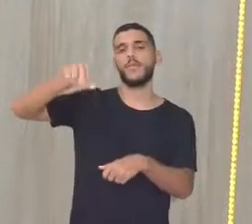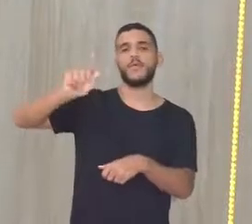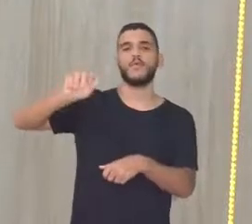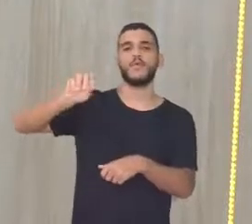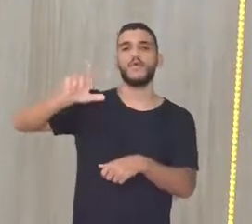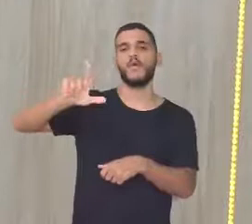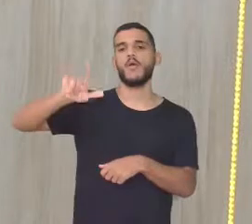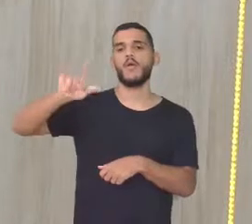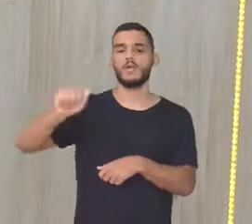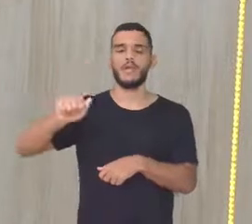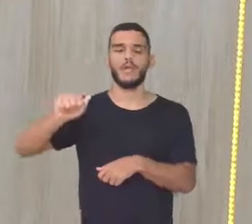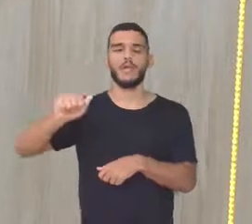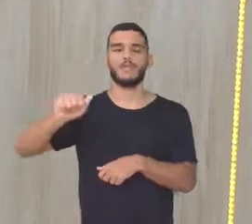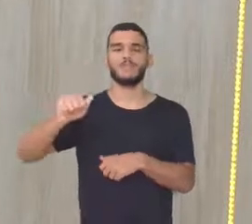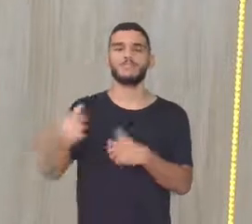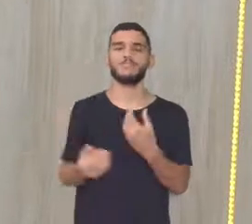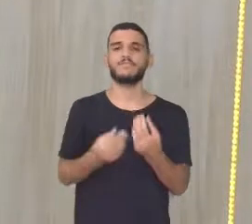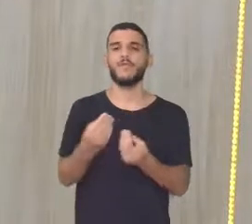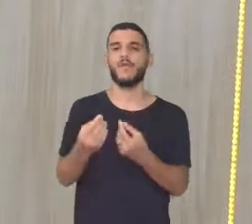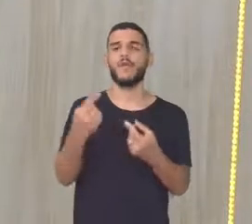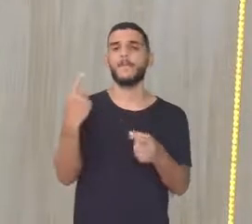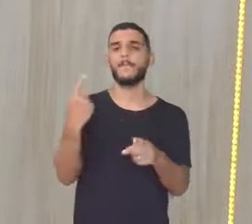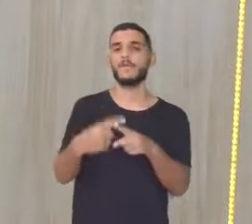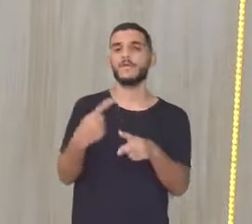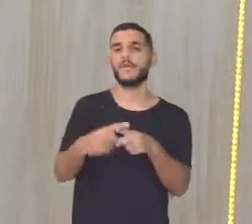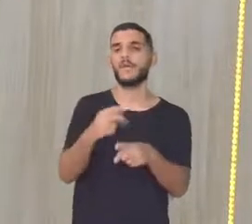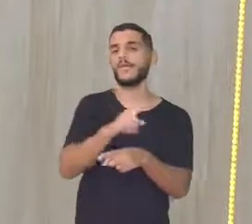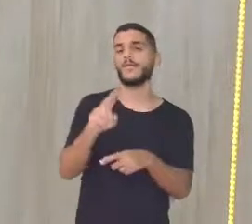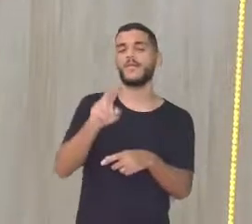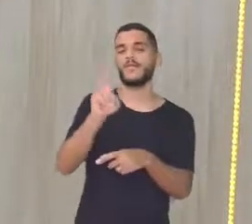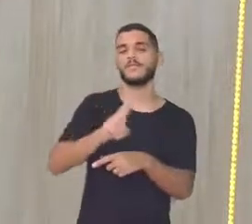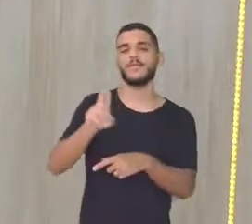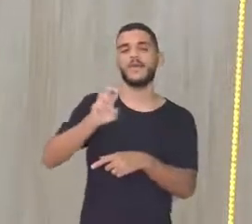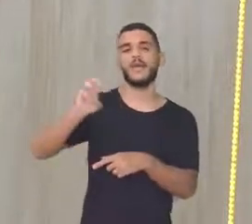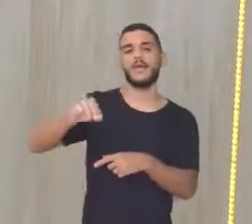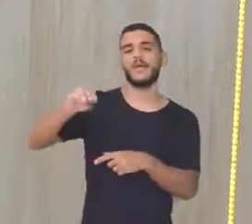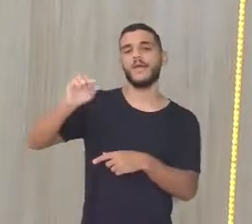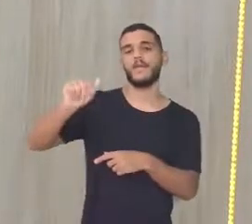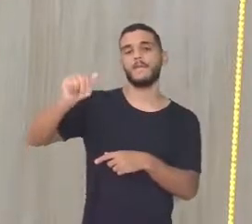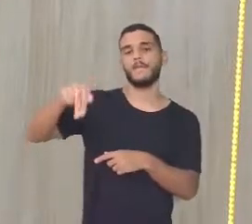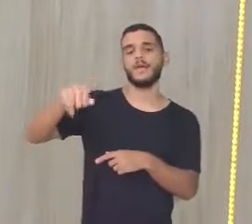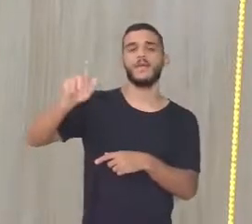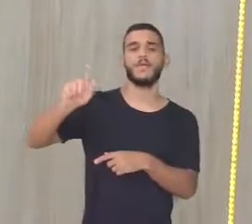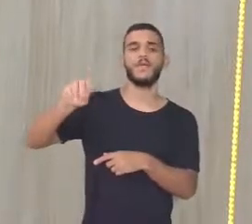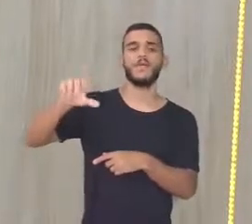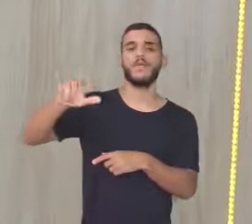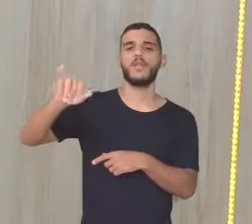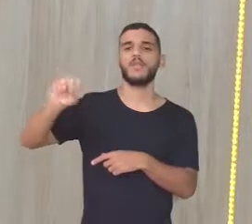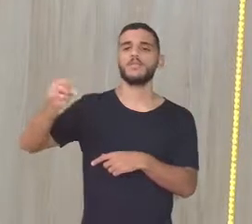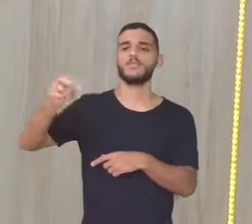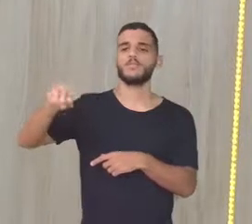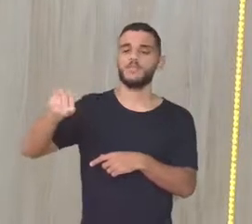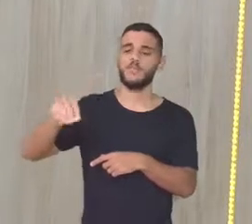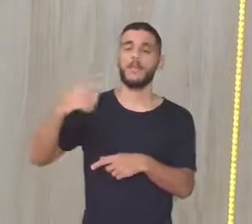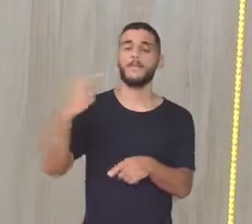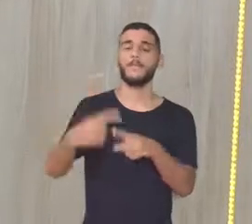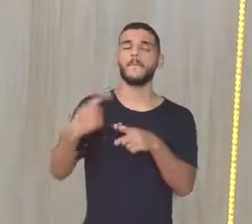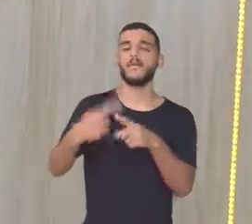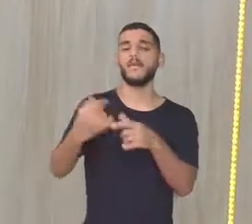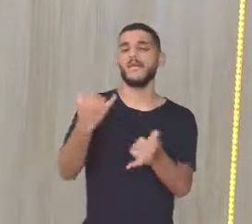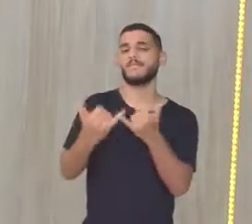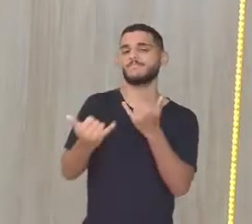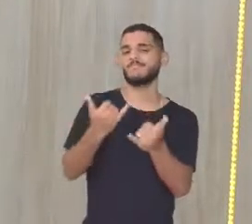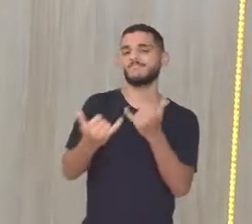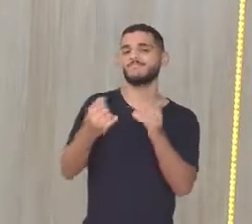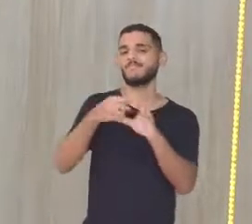por isso que Também tem o nome De Mongolismo Porque as feições As características Ela é parecida Com o pessoal da